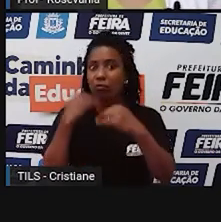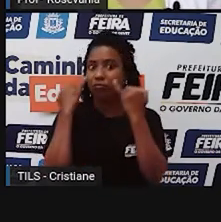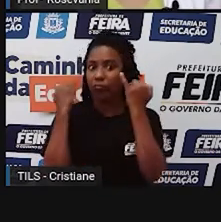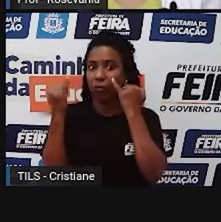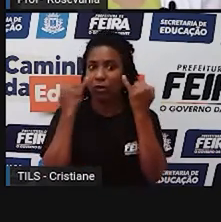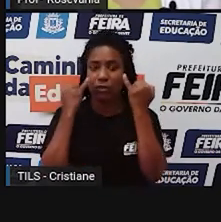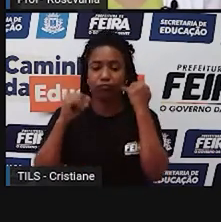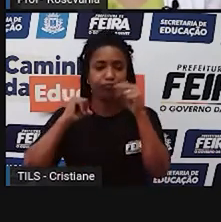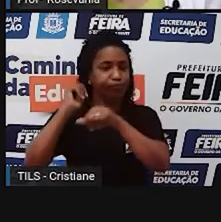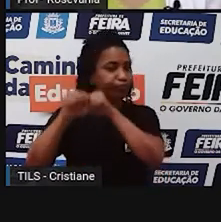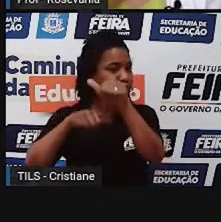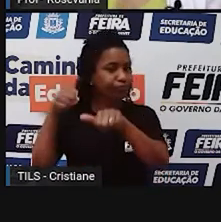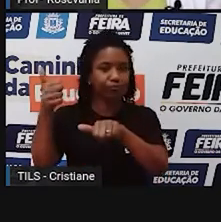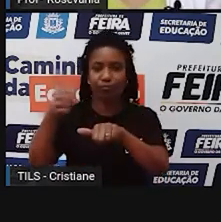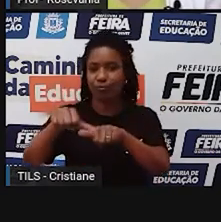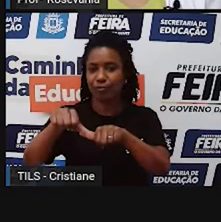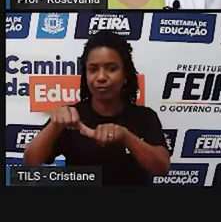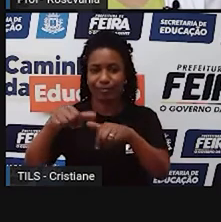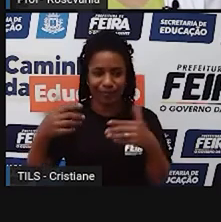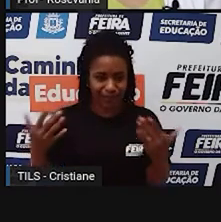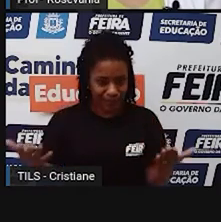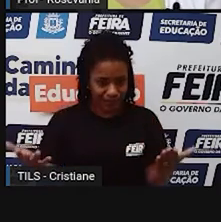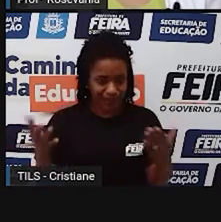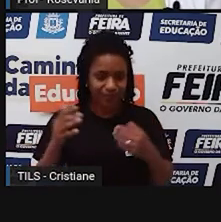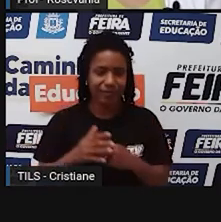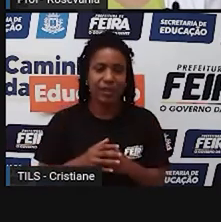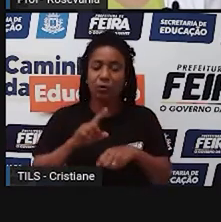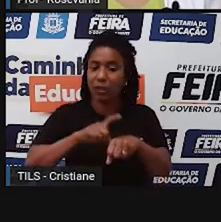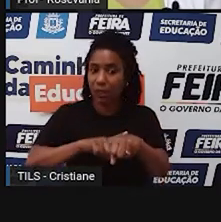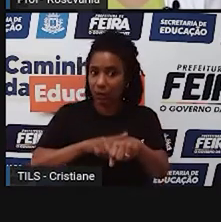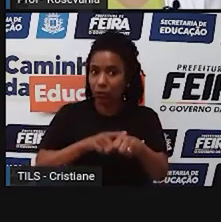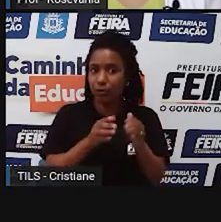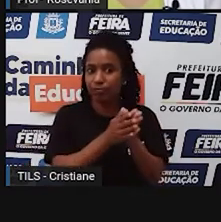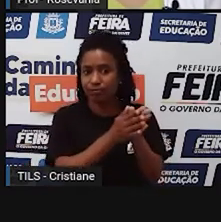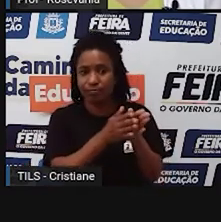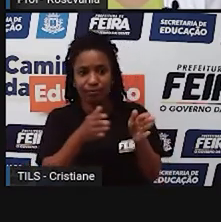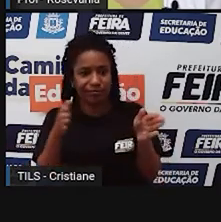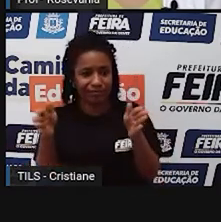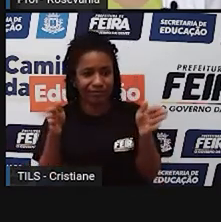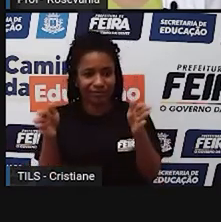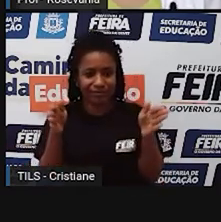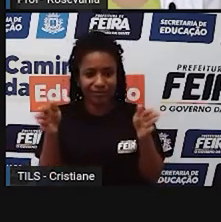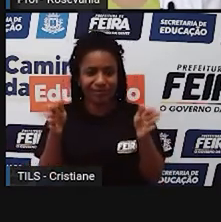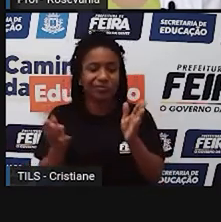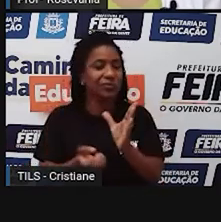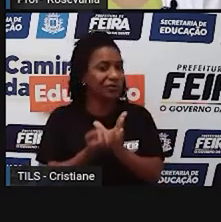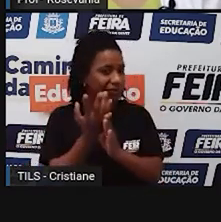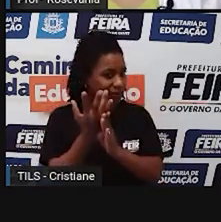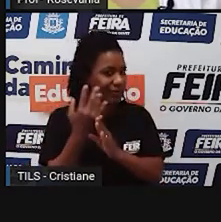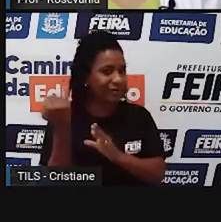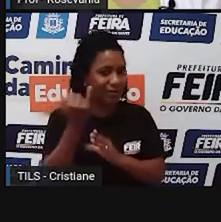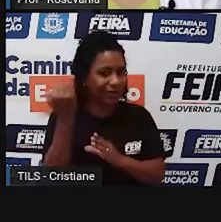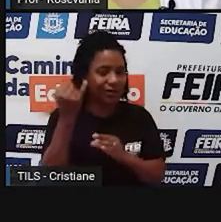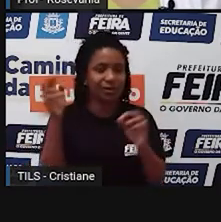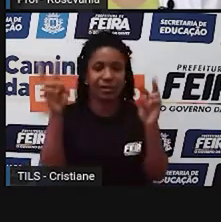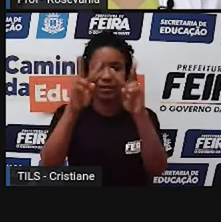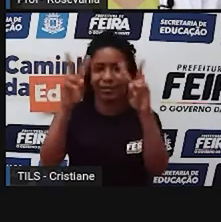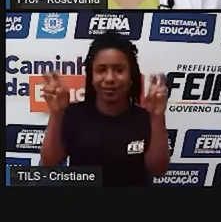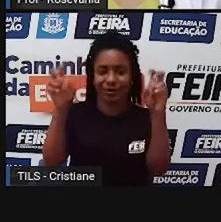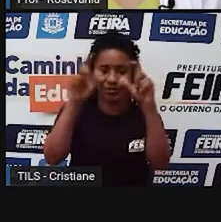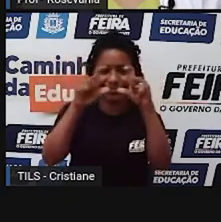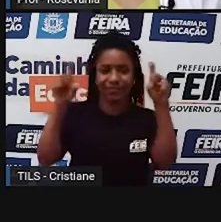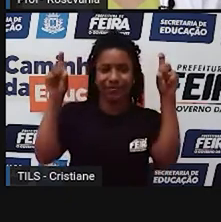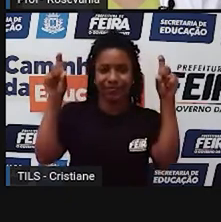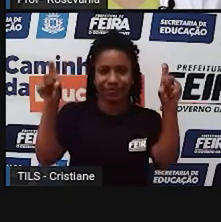ou o contrário. Então, esse período de tempo é importante. E a temática em geral, que é o assunto que você está estudando.